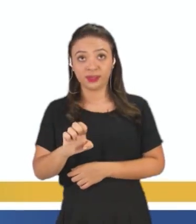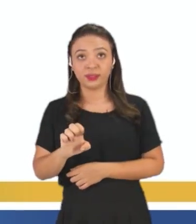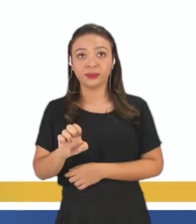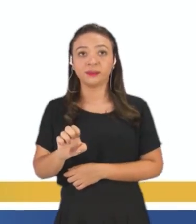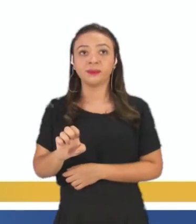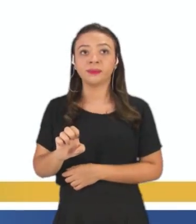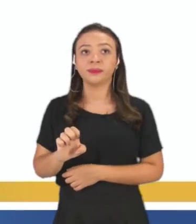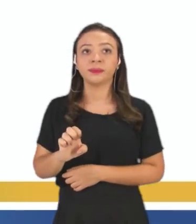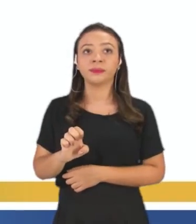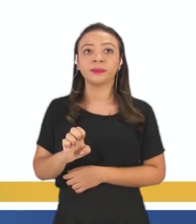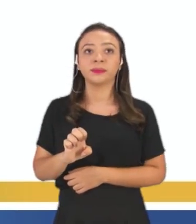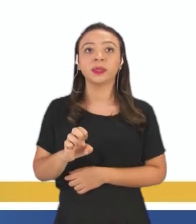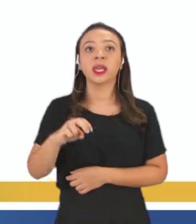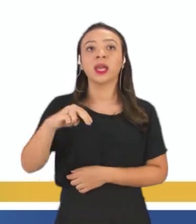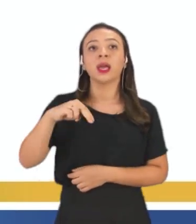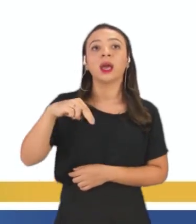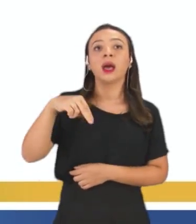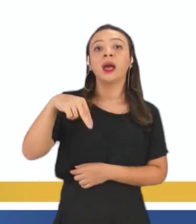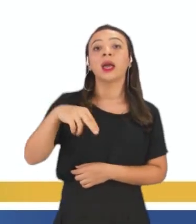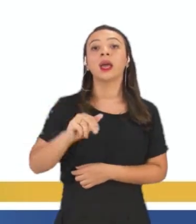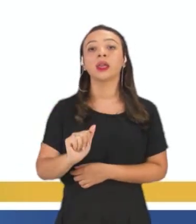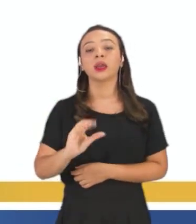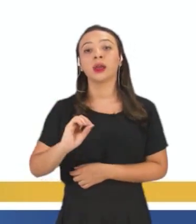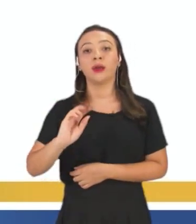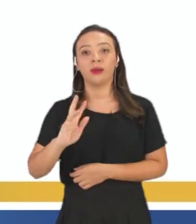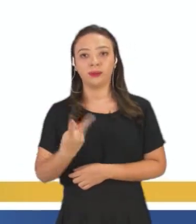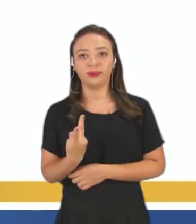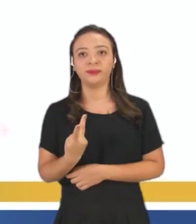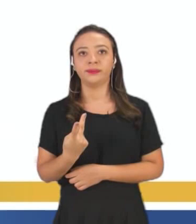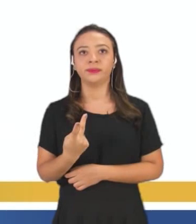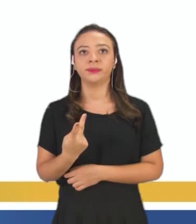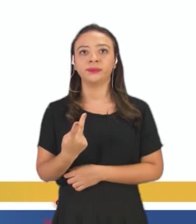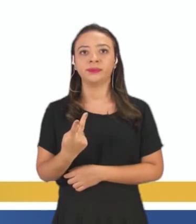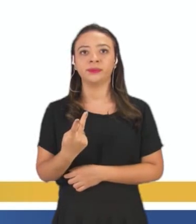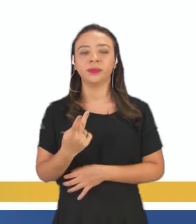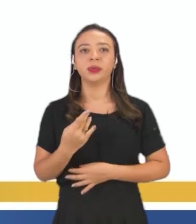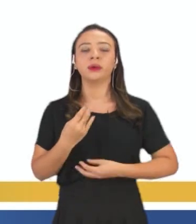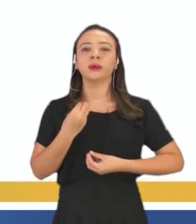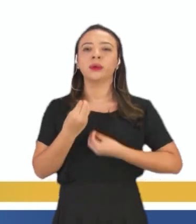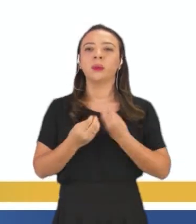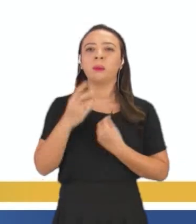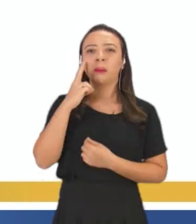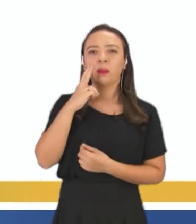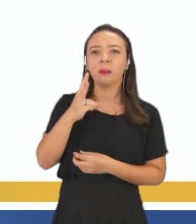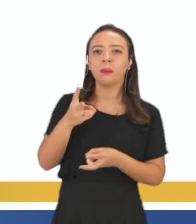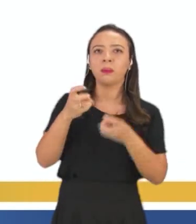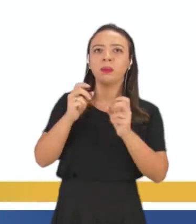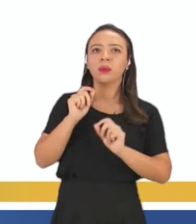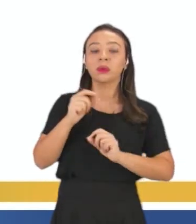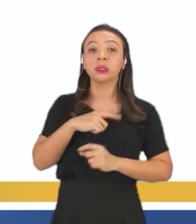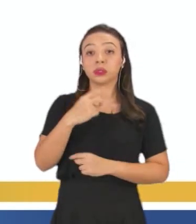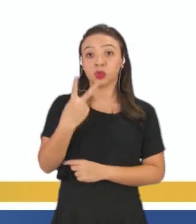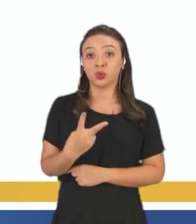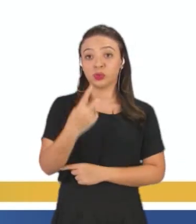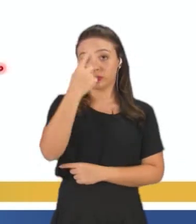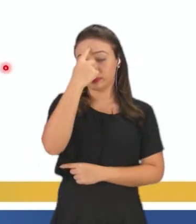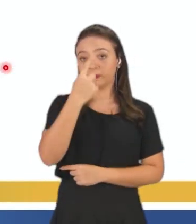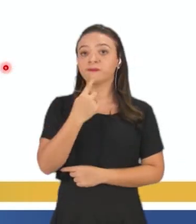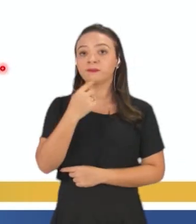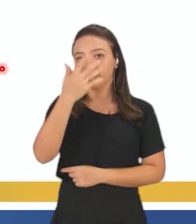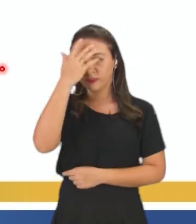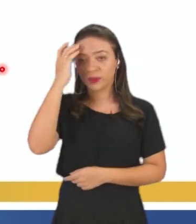usual, e o nome oficial dele é hidróxido de sódio. Então, o a gente pode observar aqui? Eu trouxe duas imagens de pessoas